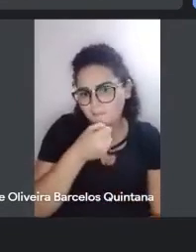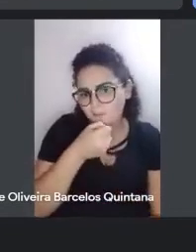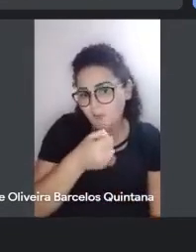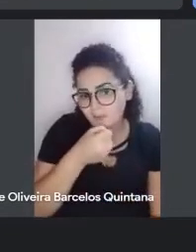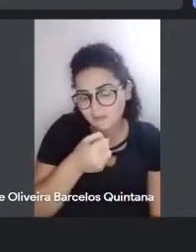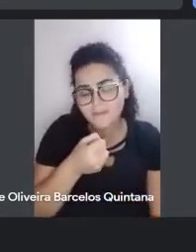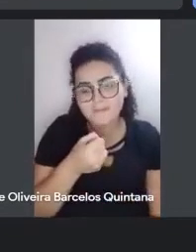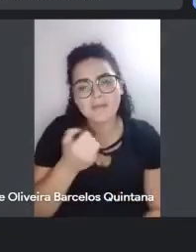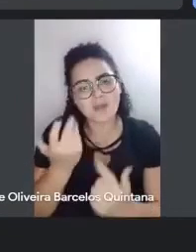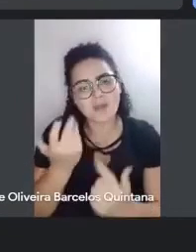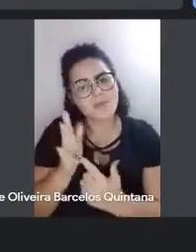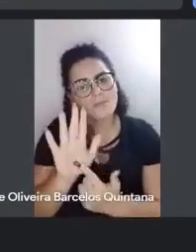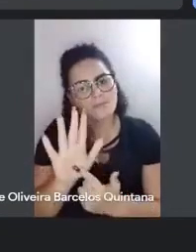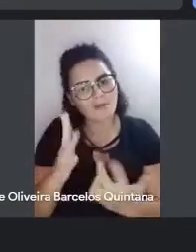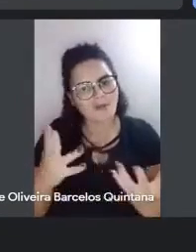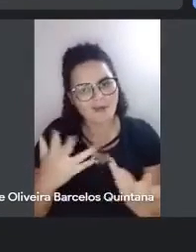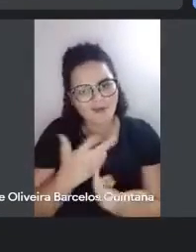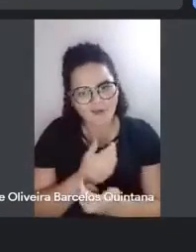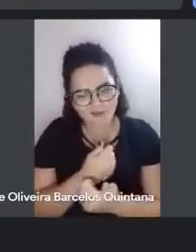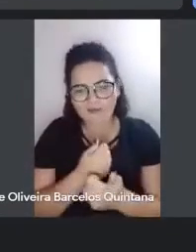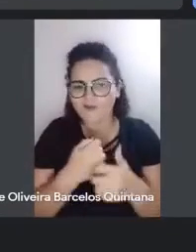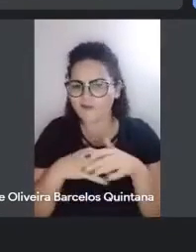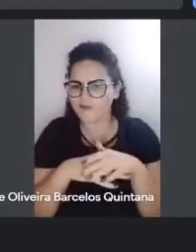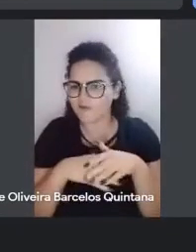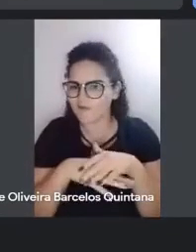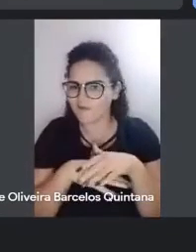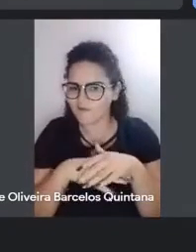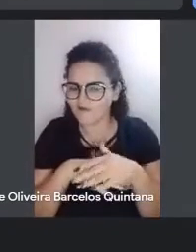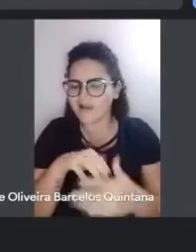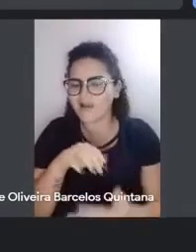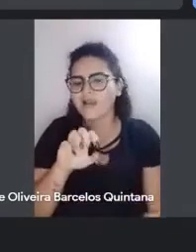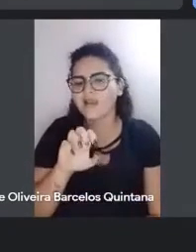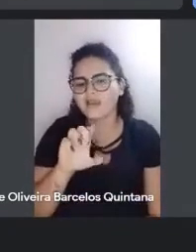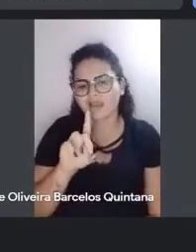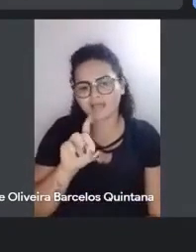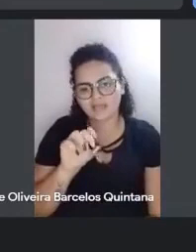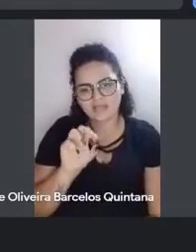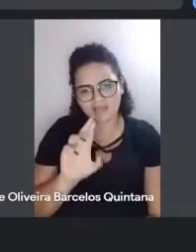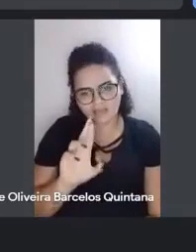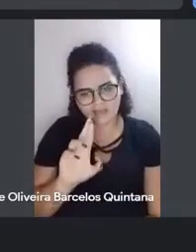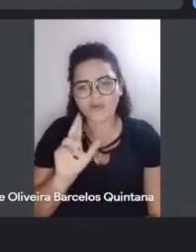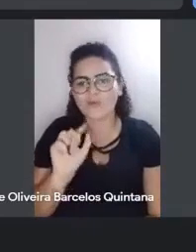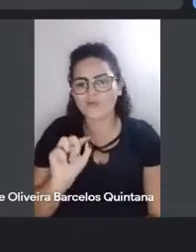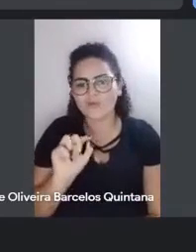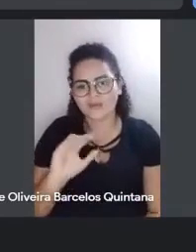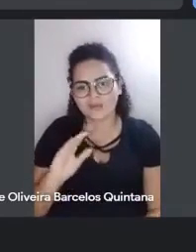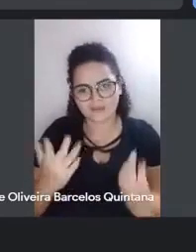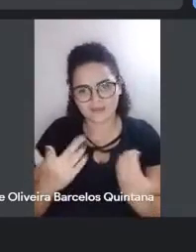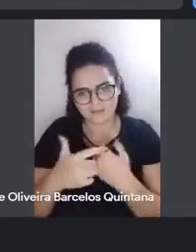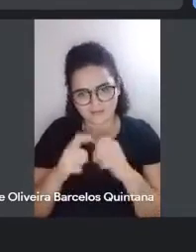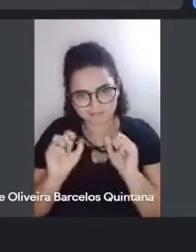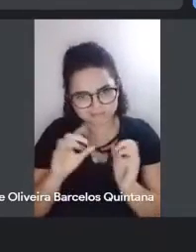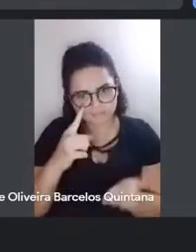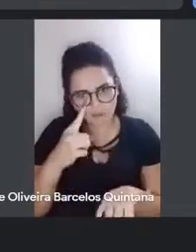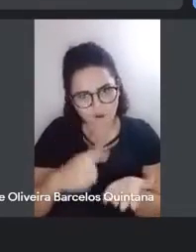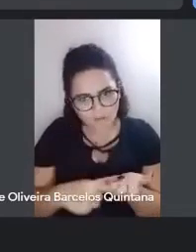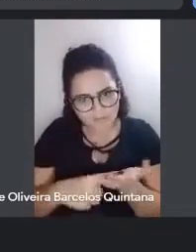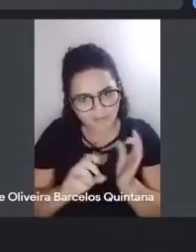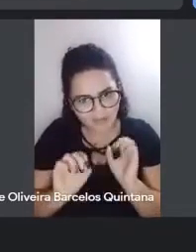joias Que a gente foi colecionando Do Edeor E sobre o Edeor Nessa ocasião Está combinado? Vamos fazer assim?